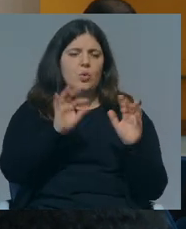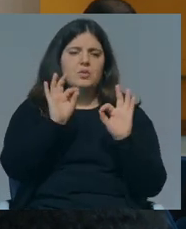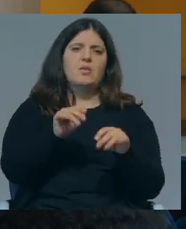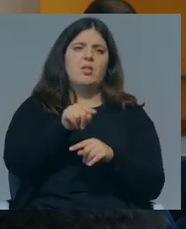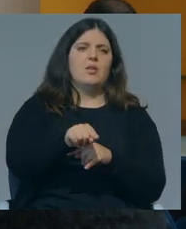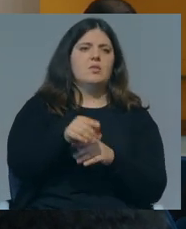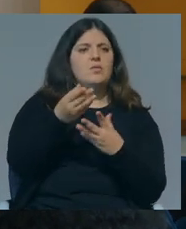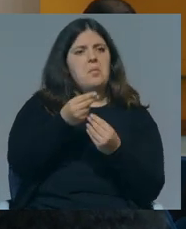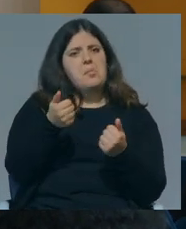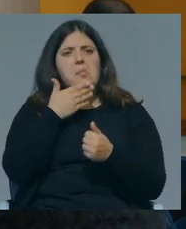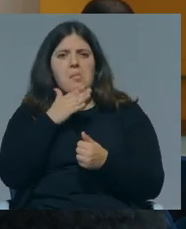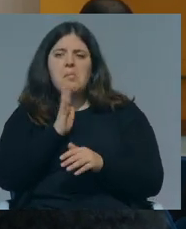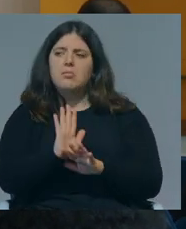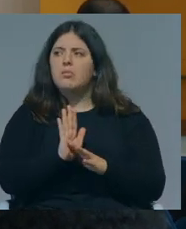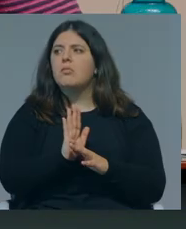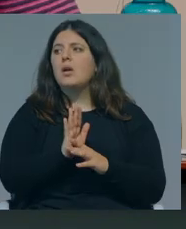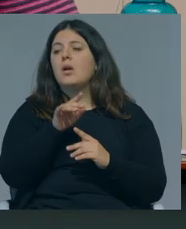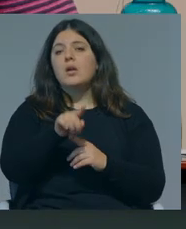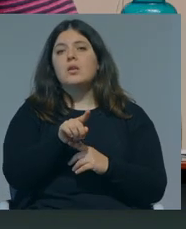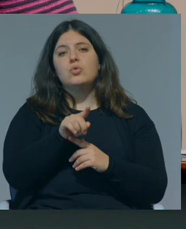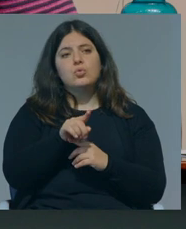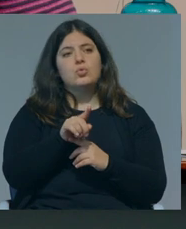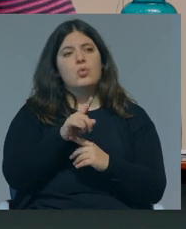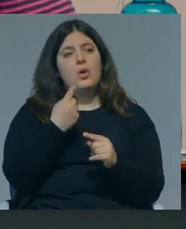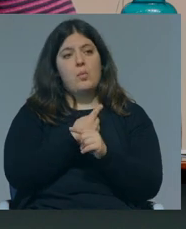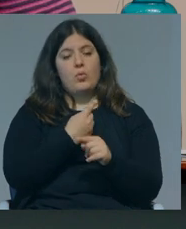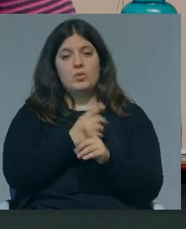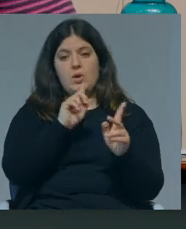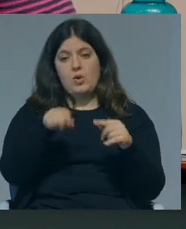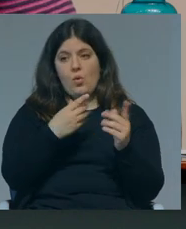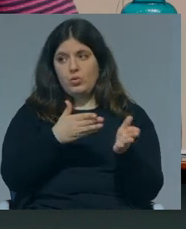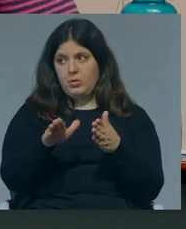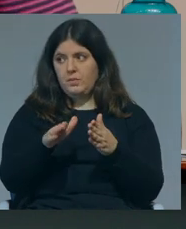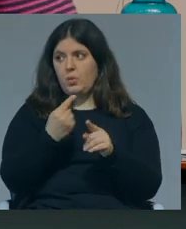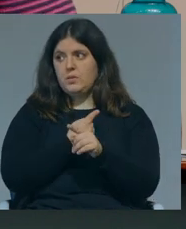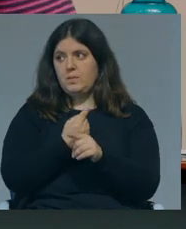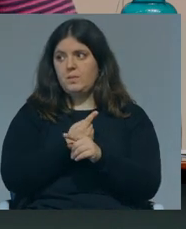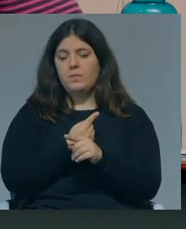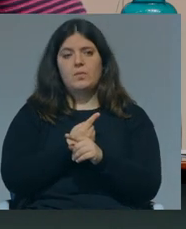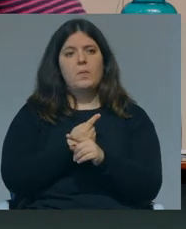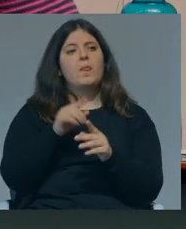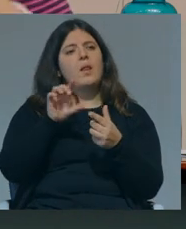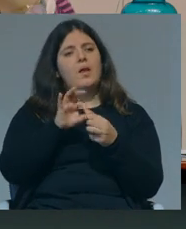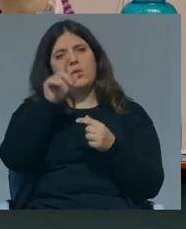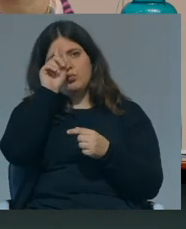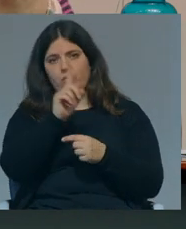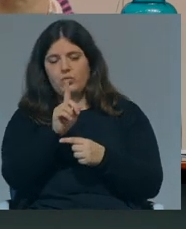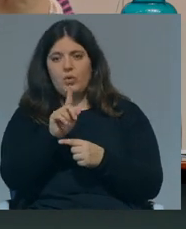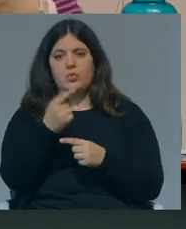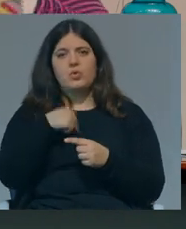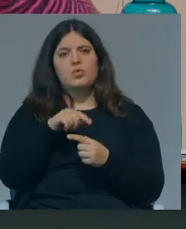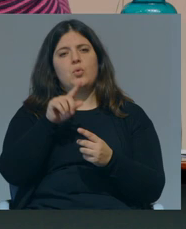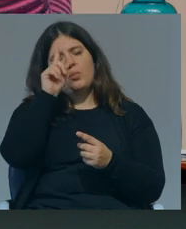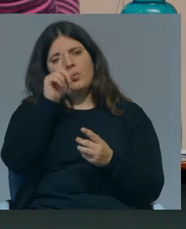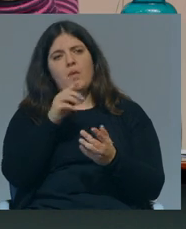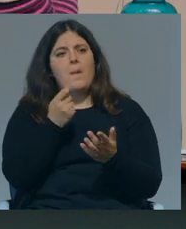vão tratar razoavelmente bem. Isso era uma questão. E a outra questão é, os professores, nós resolvemos o problema